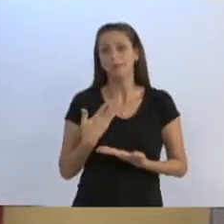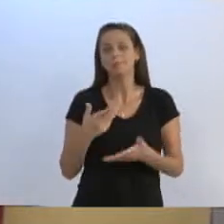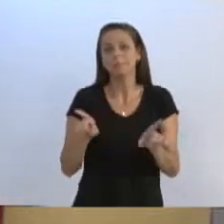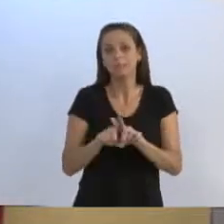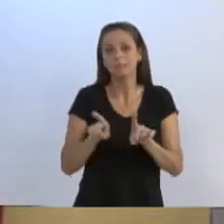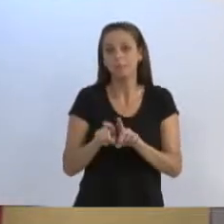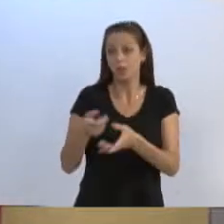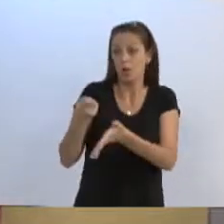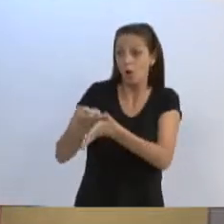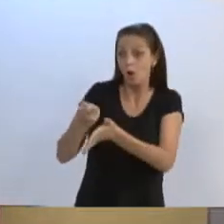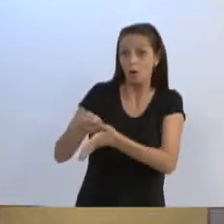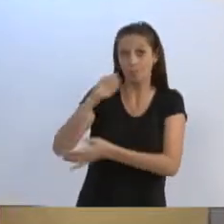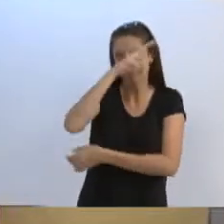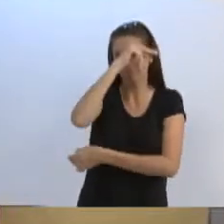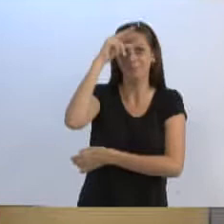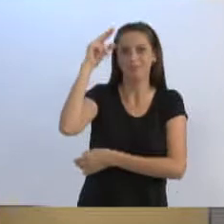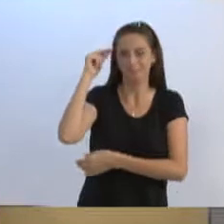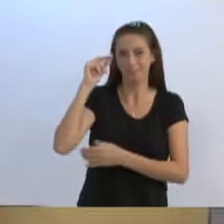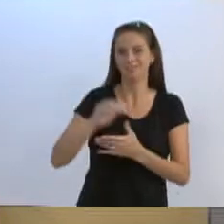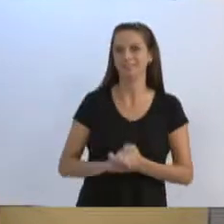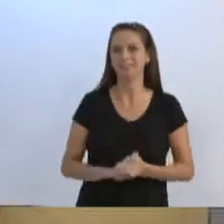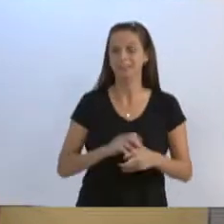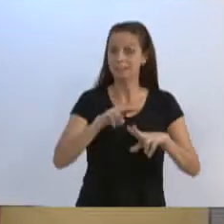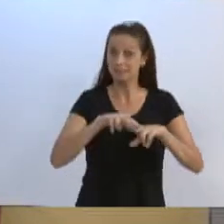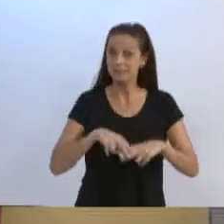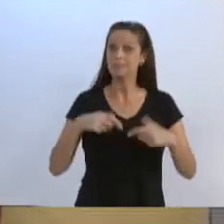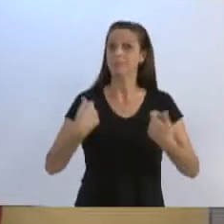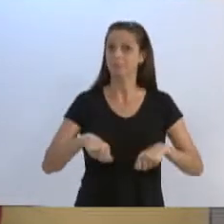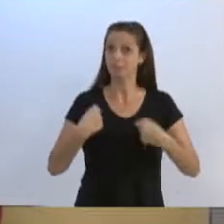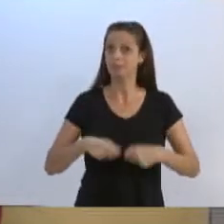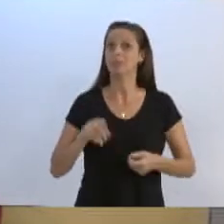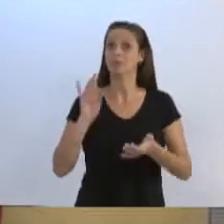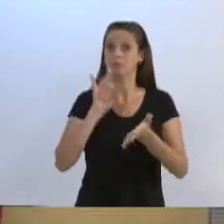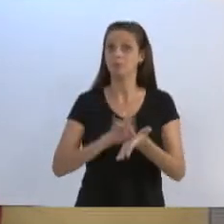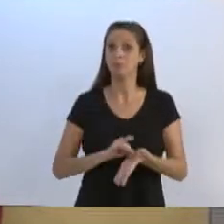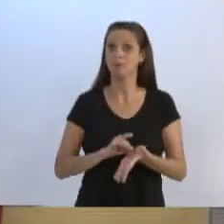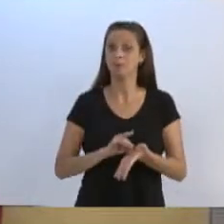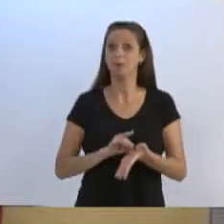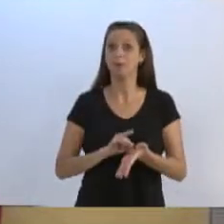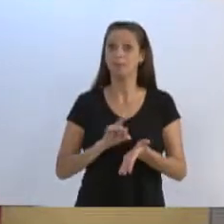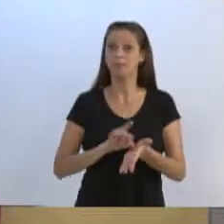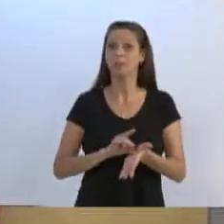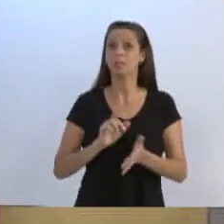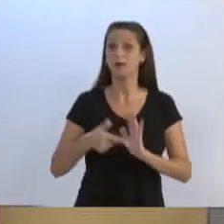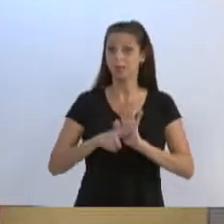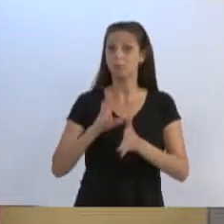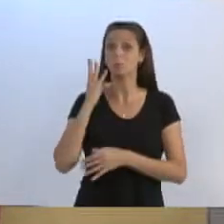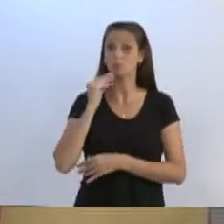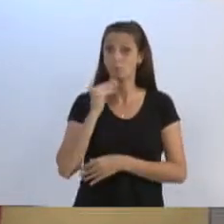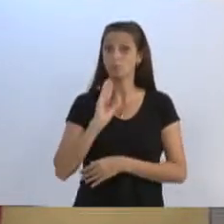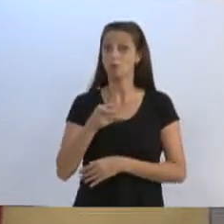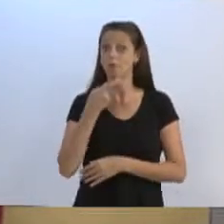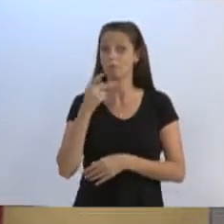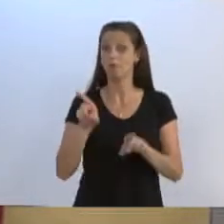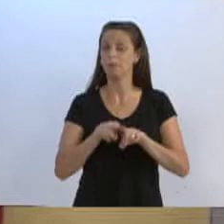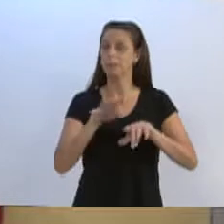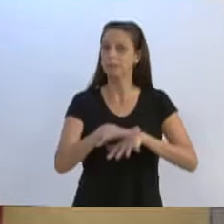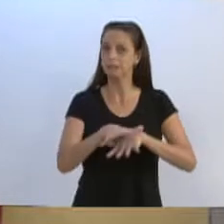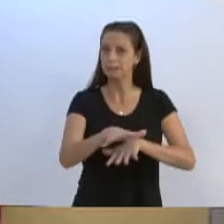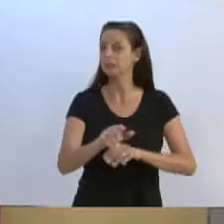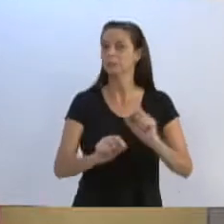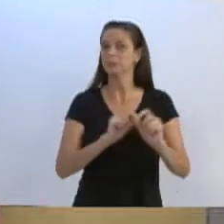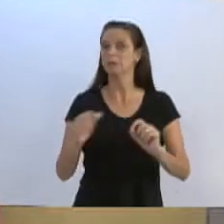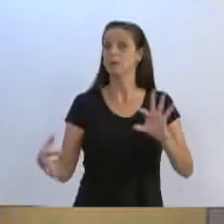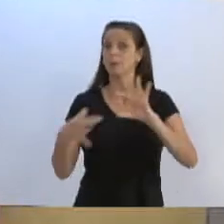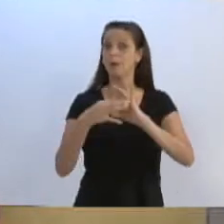do prefeito. Então, nós precisamos, mais do que nunca, e o vereador Gilson falou aqui e fez, inclusive, uma movimentação importante, junto